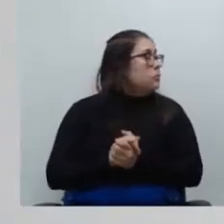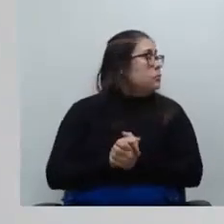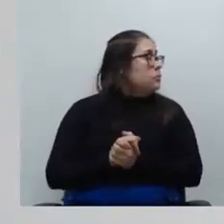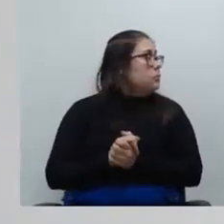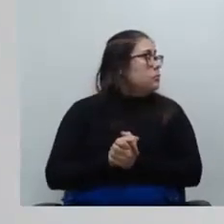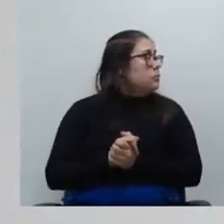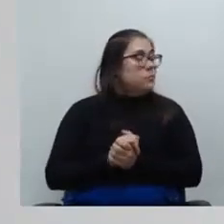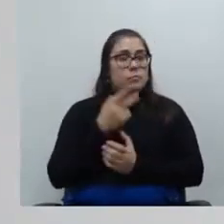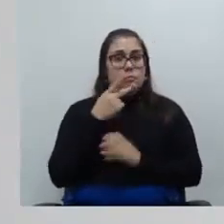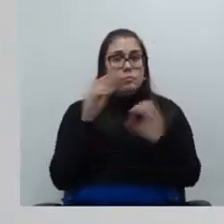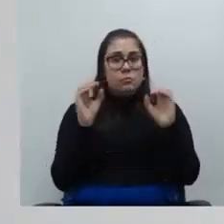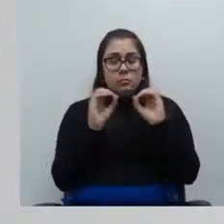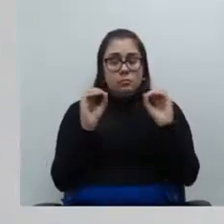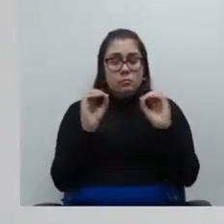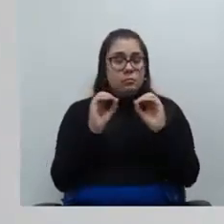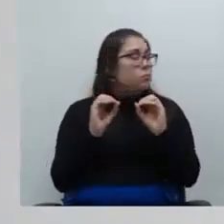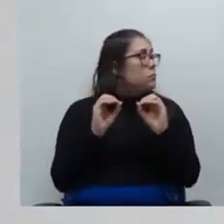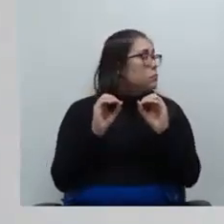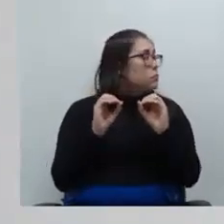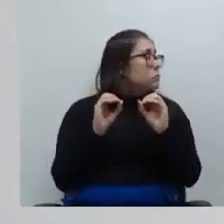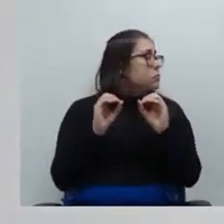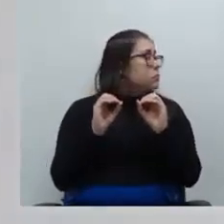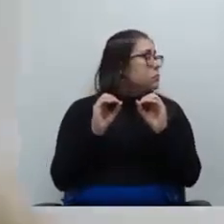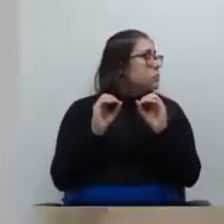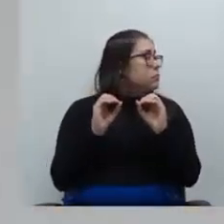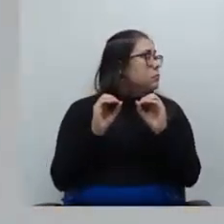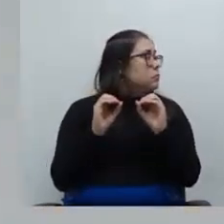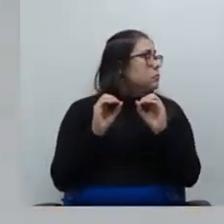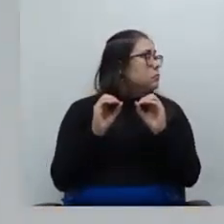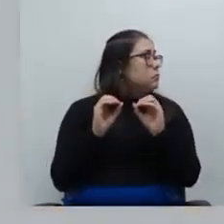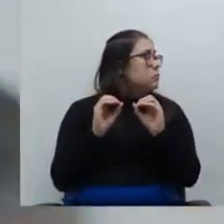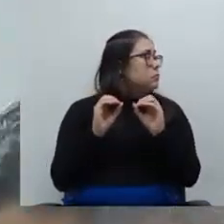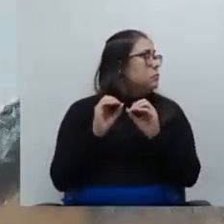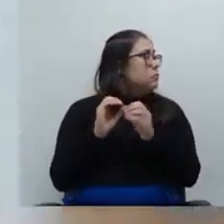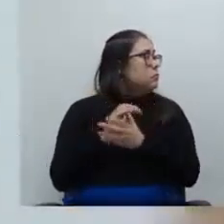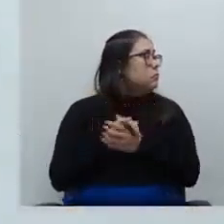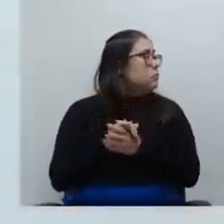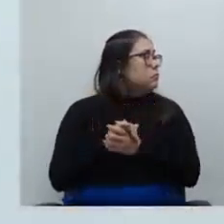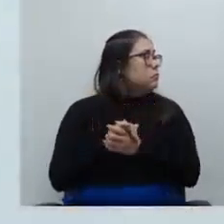favor Fábio